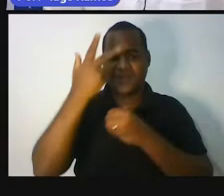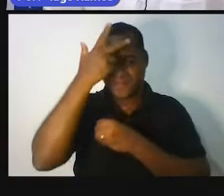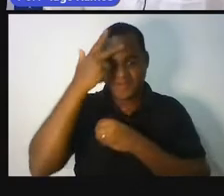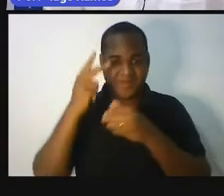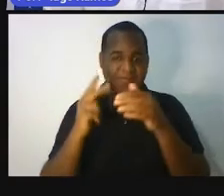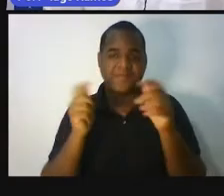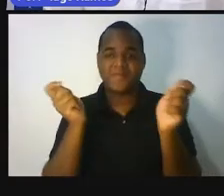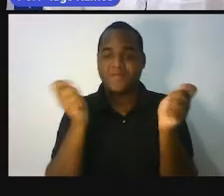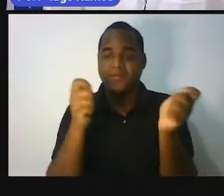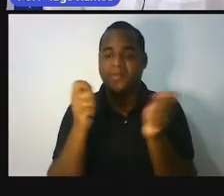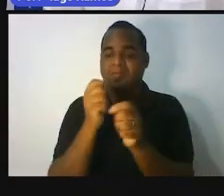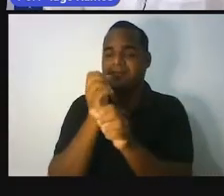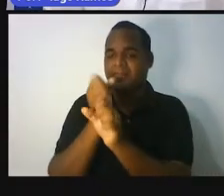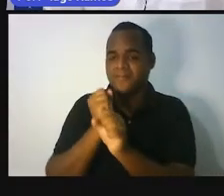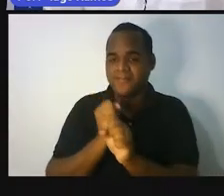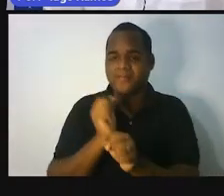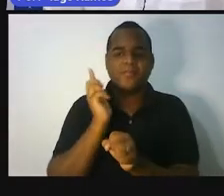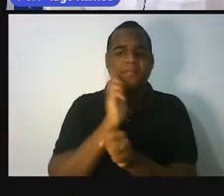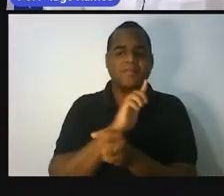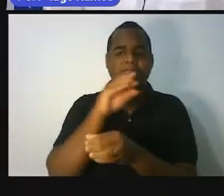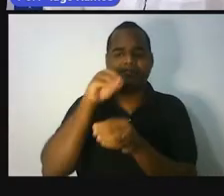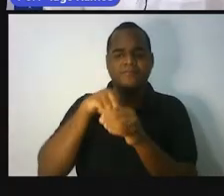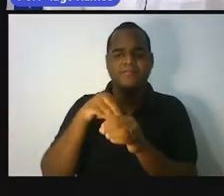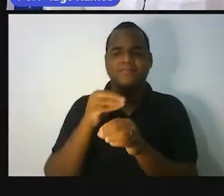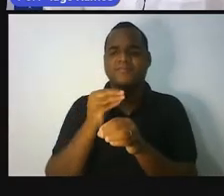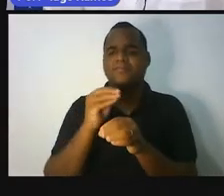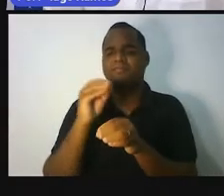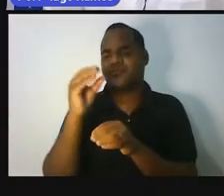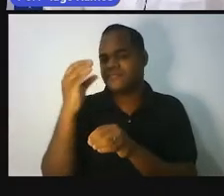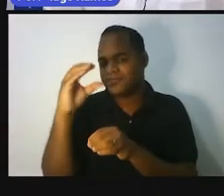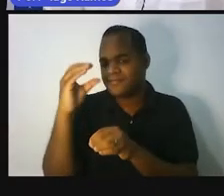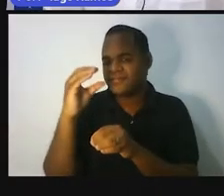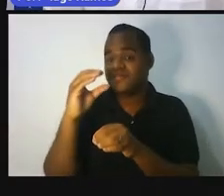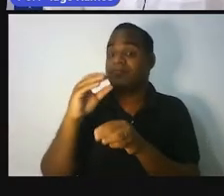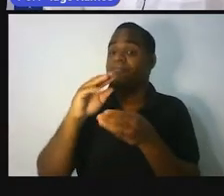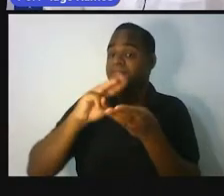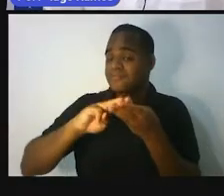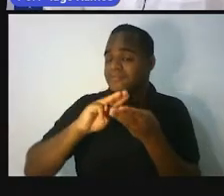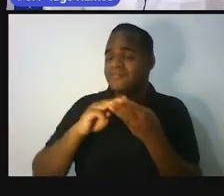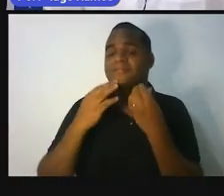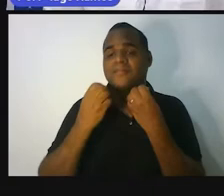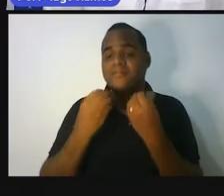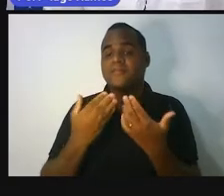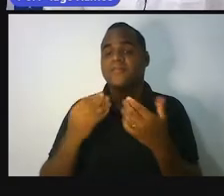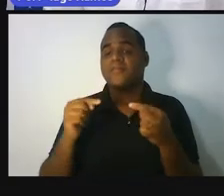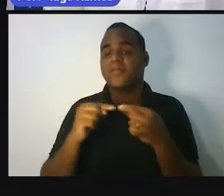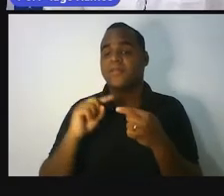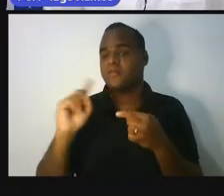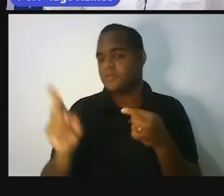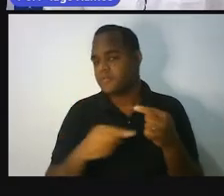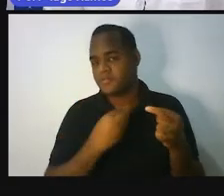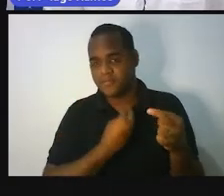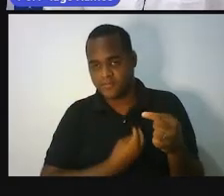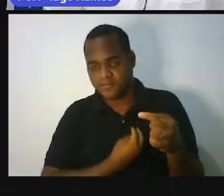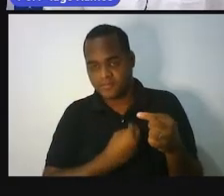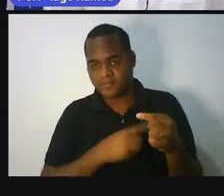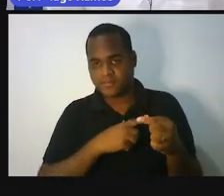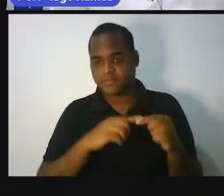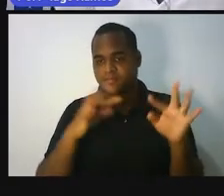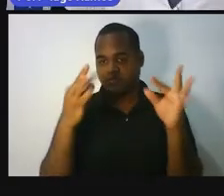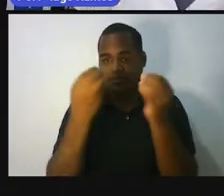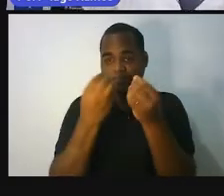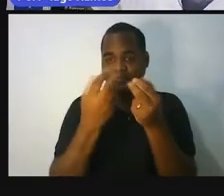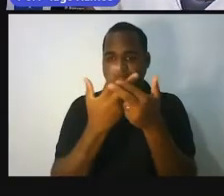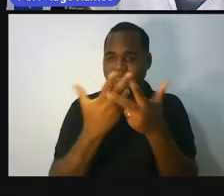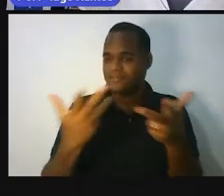capacidade para aprender coisas dessa maravilhosa ciência. Afinal, ela é de todos e para